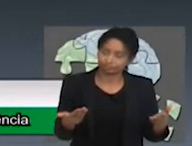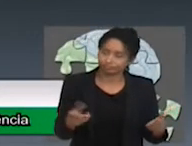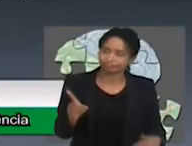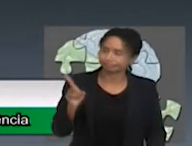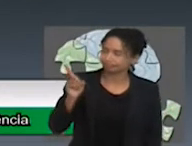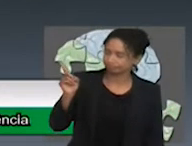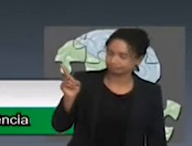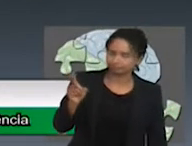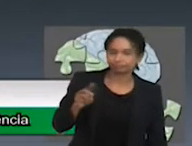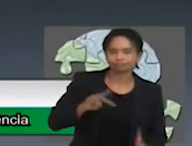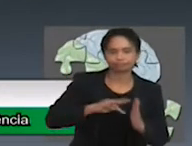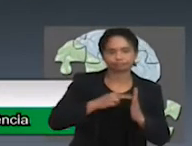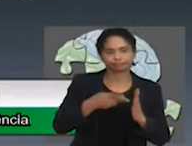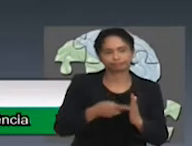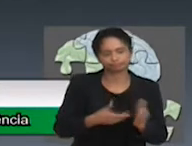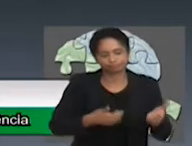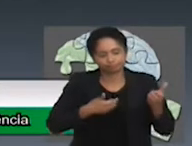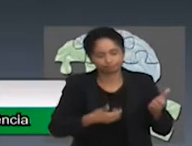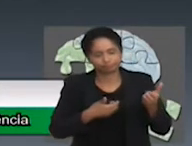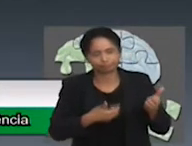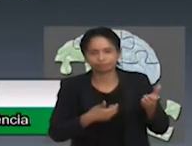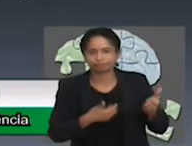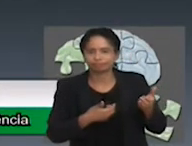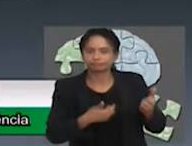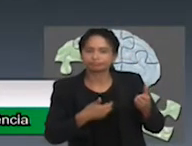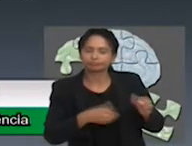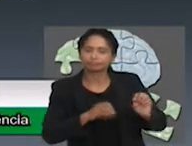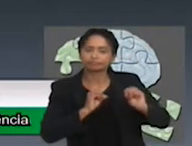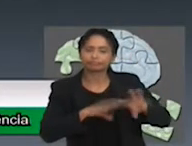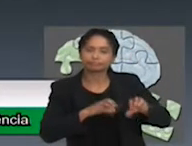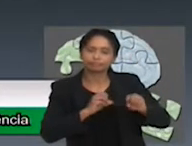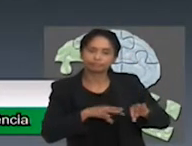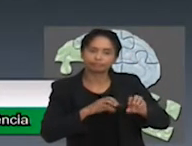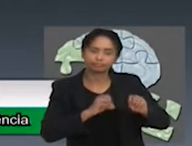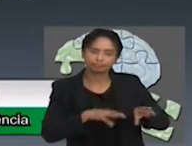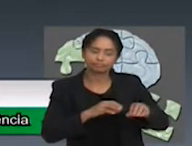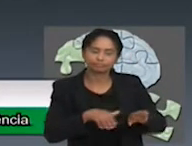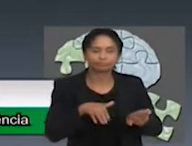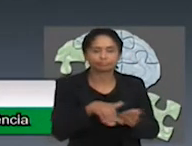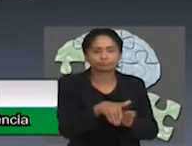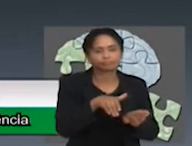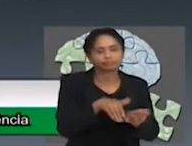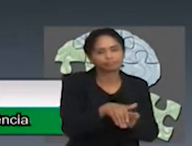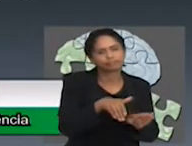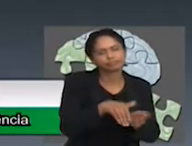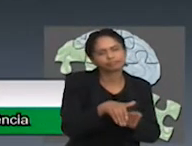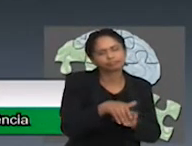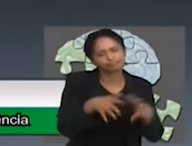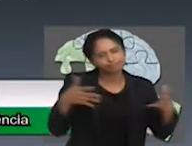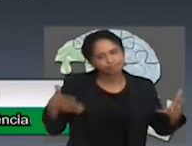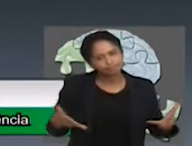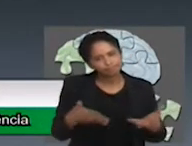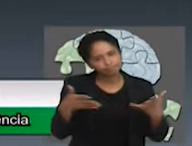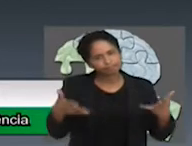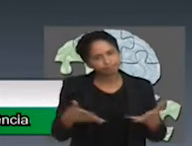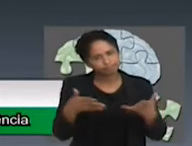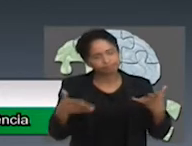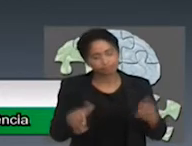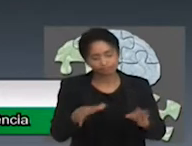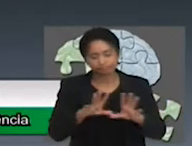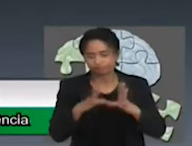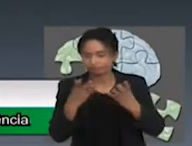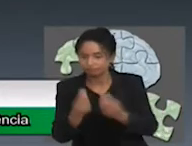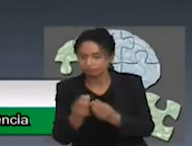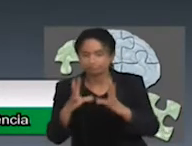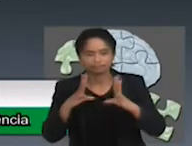ensinar esse bebê, é a gente, desde a auto-hospitalar, já começar a estimular, já começar a orientar a família, já começar